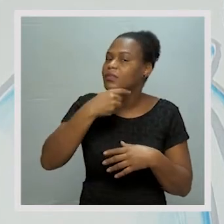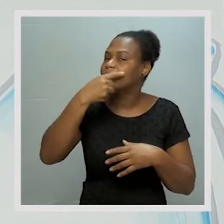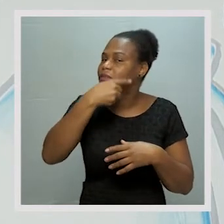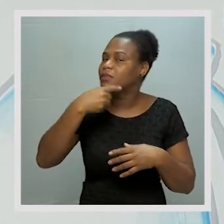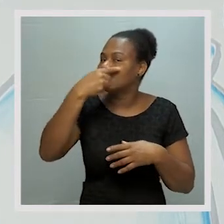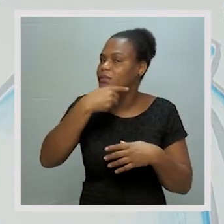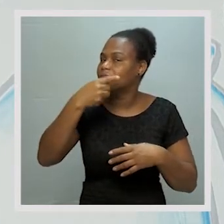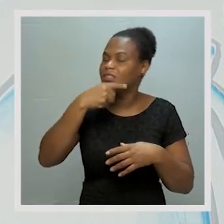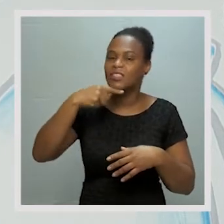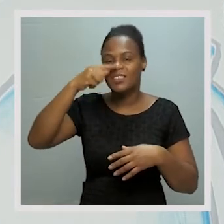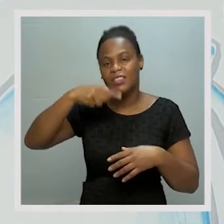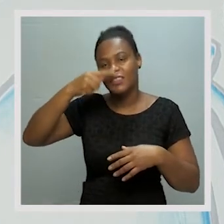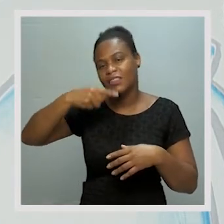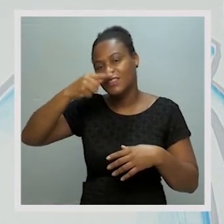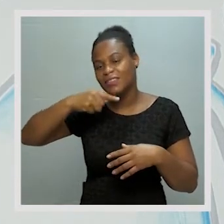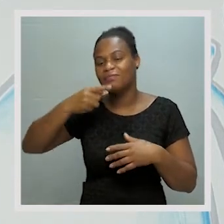de escovar os dentes.